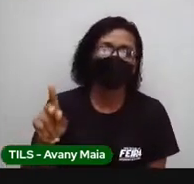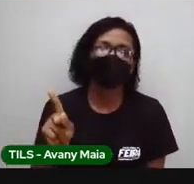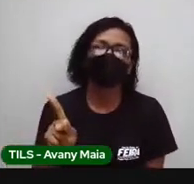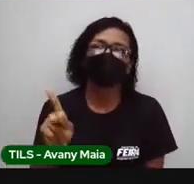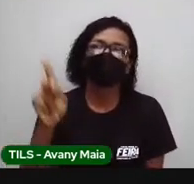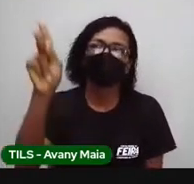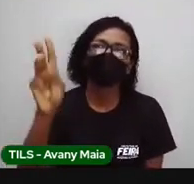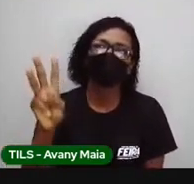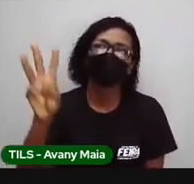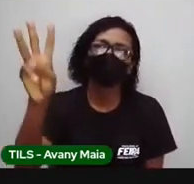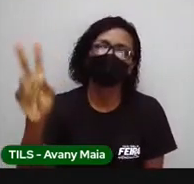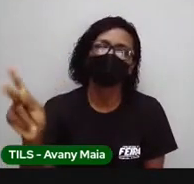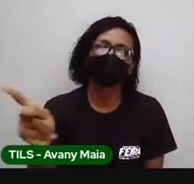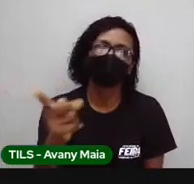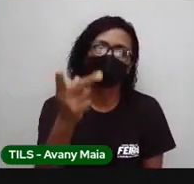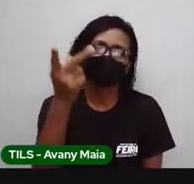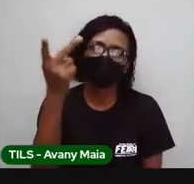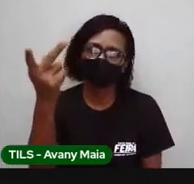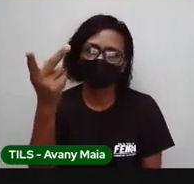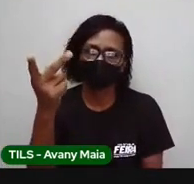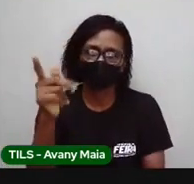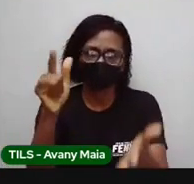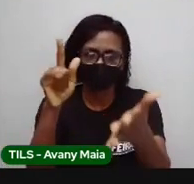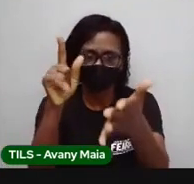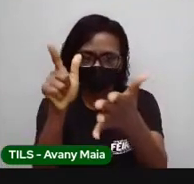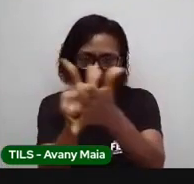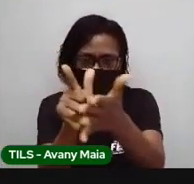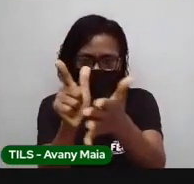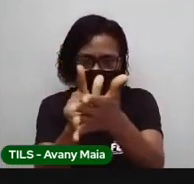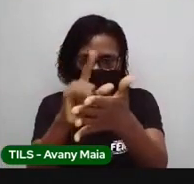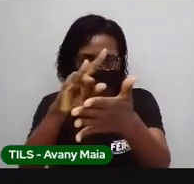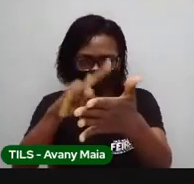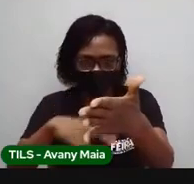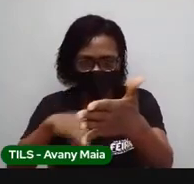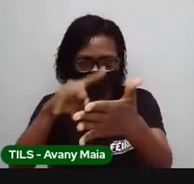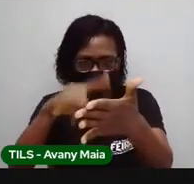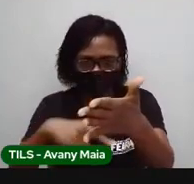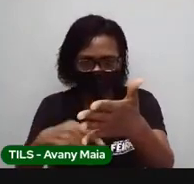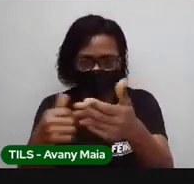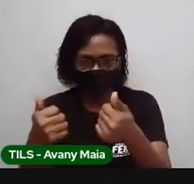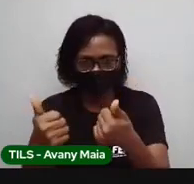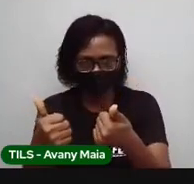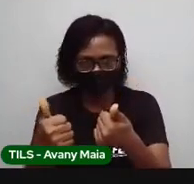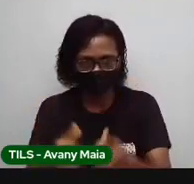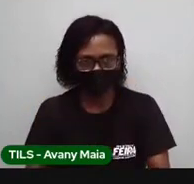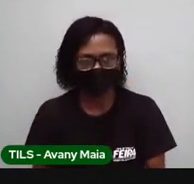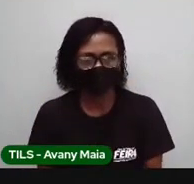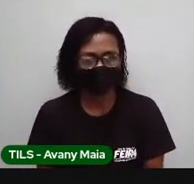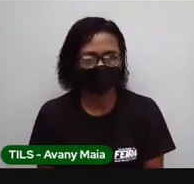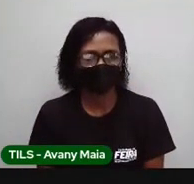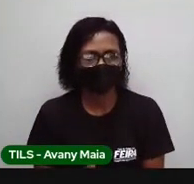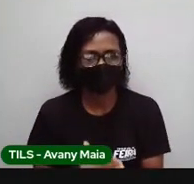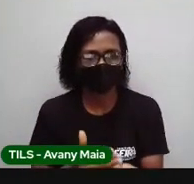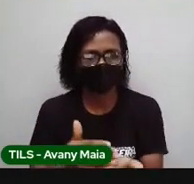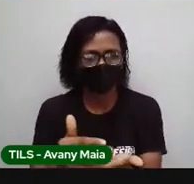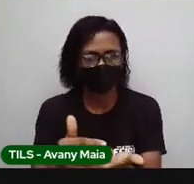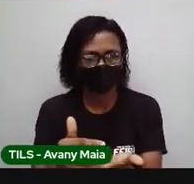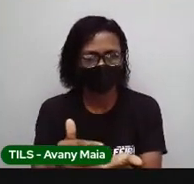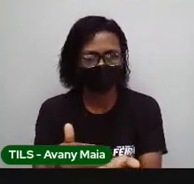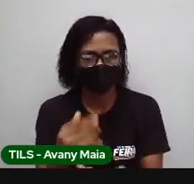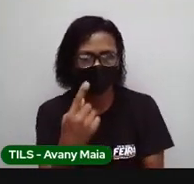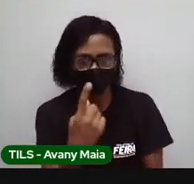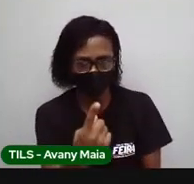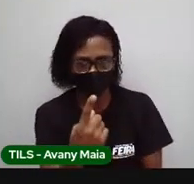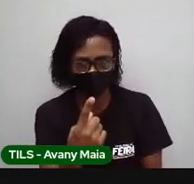conta de energia vai aparecer KWH, tá bom? Vamos lá. Uma coisa de